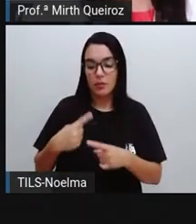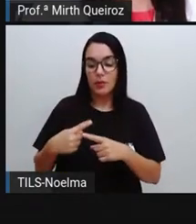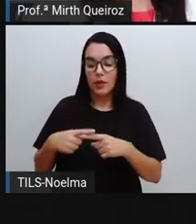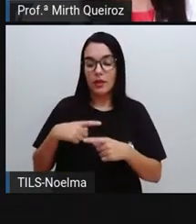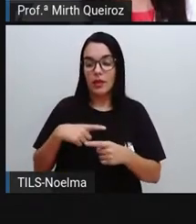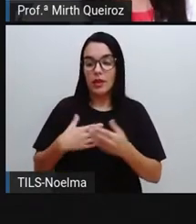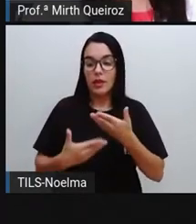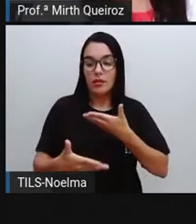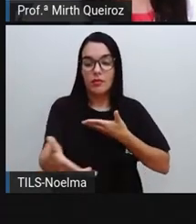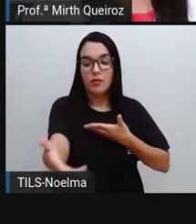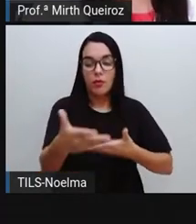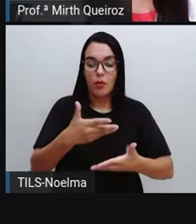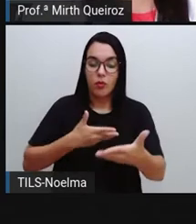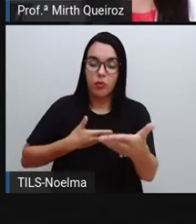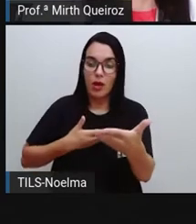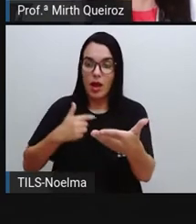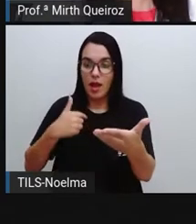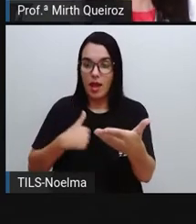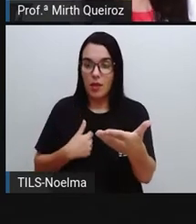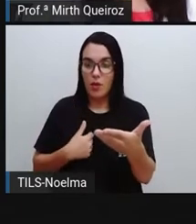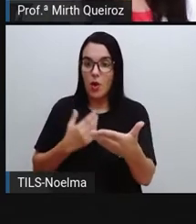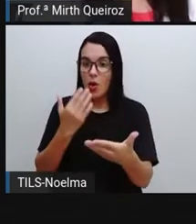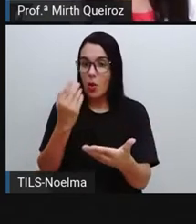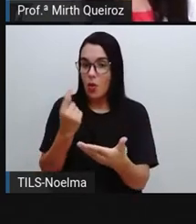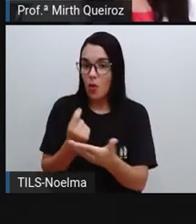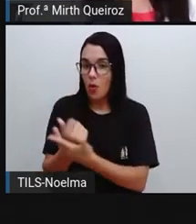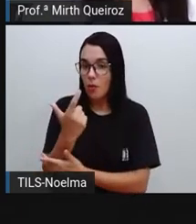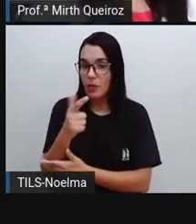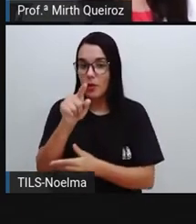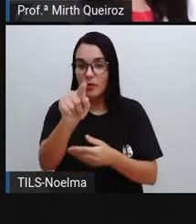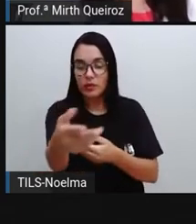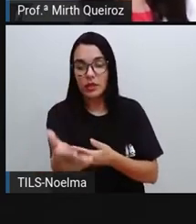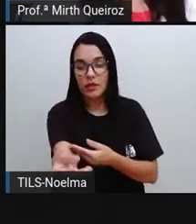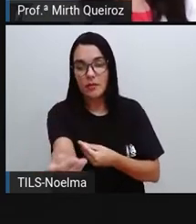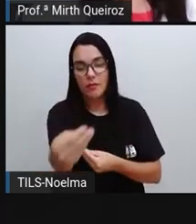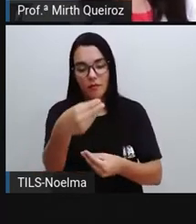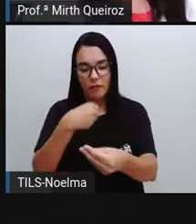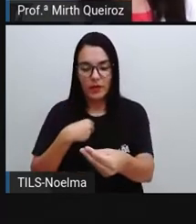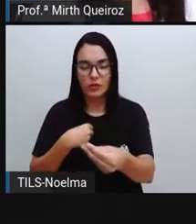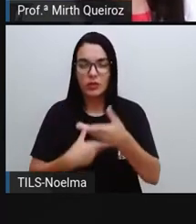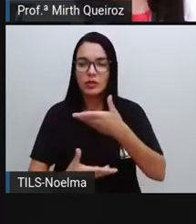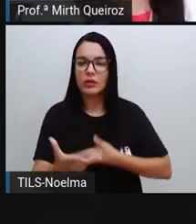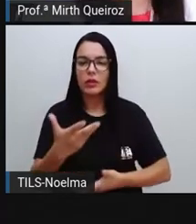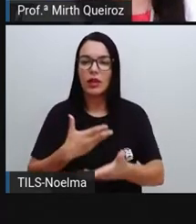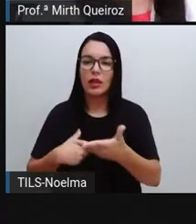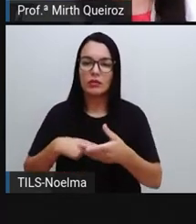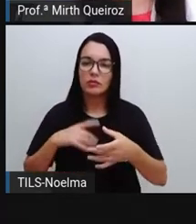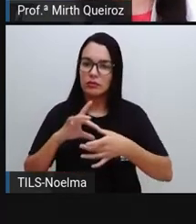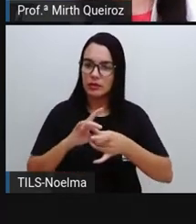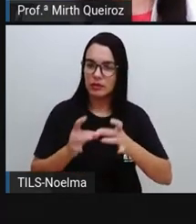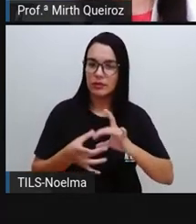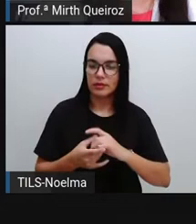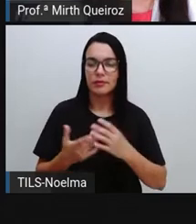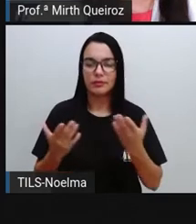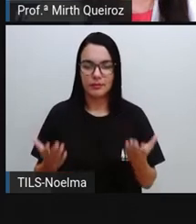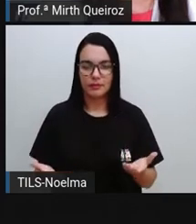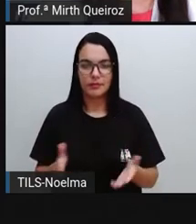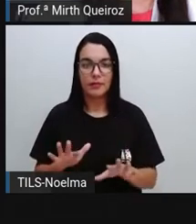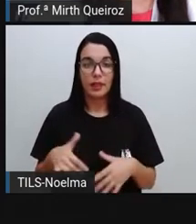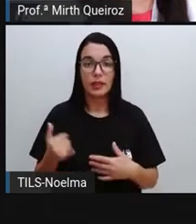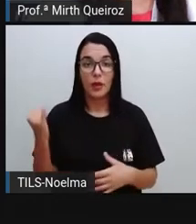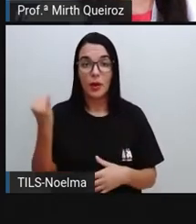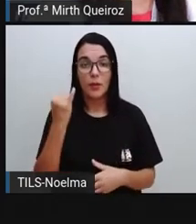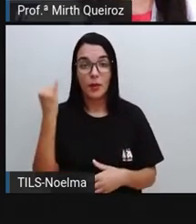o consumidor, né? E o vendedor ali. Vai haver uma interação maior, né? Nessas relações. É